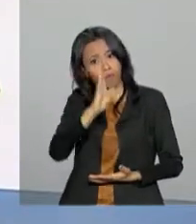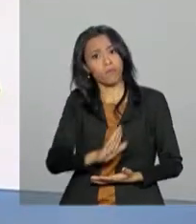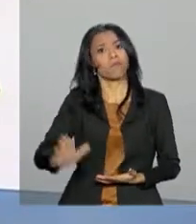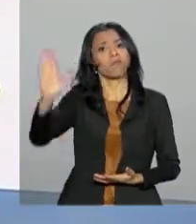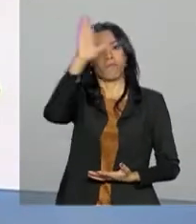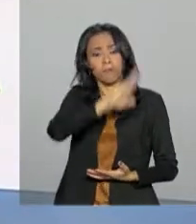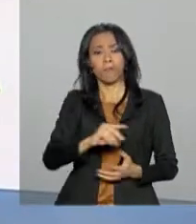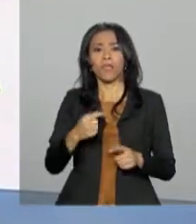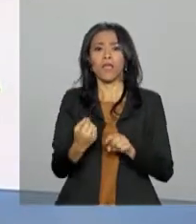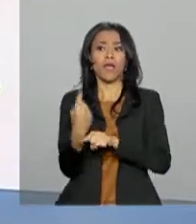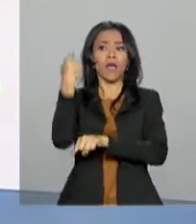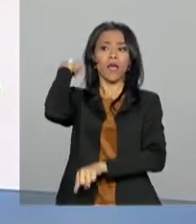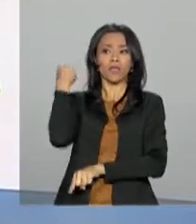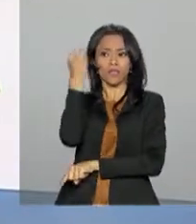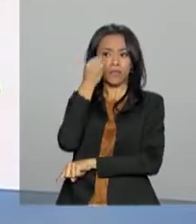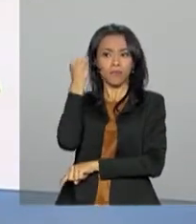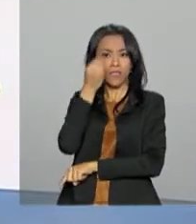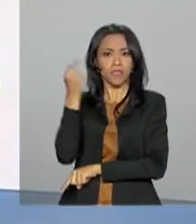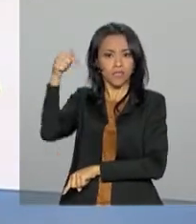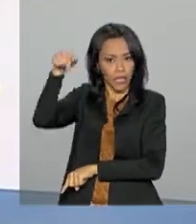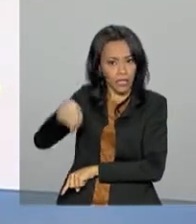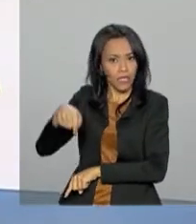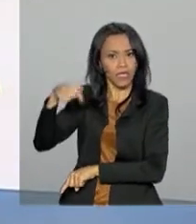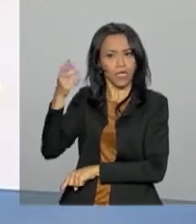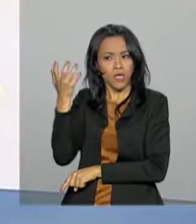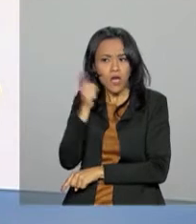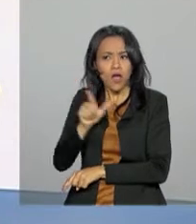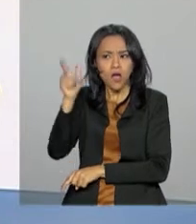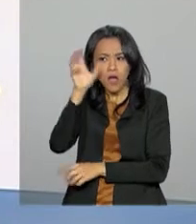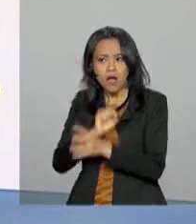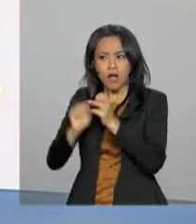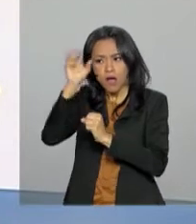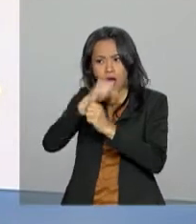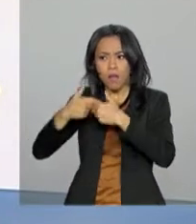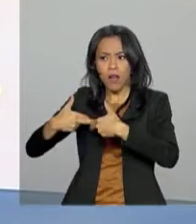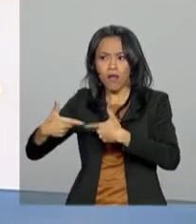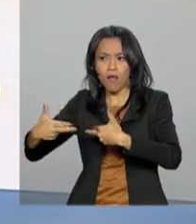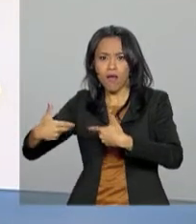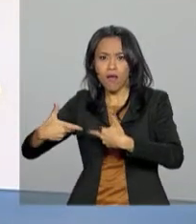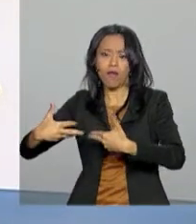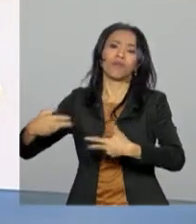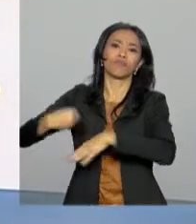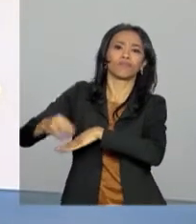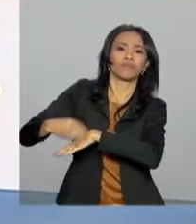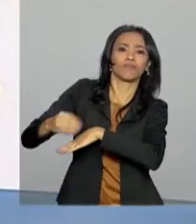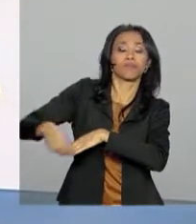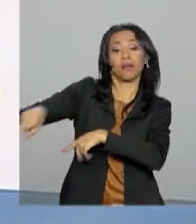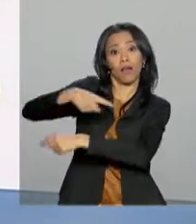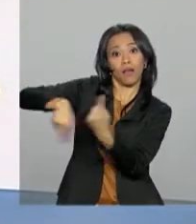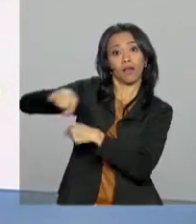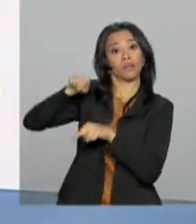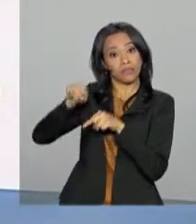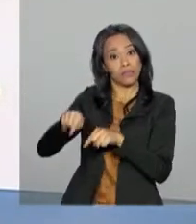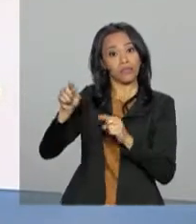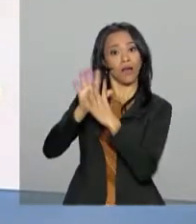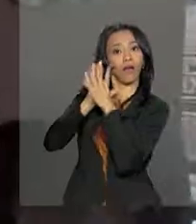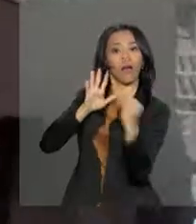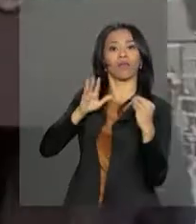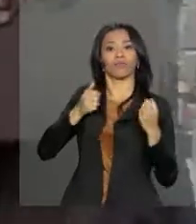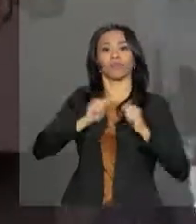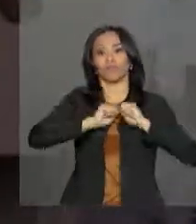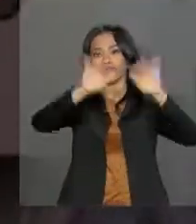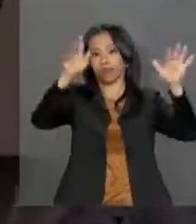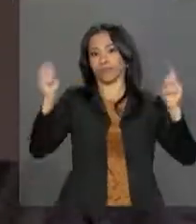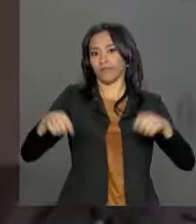experiências adotadas aqui, nós podemos influenciar bastante esse Sistema Único de Segurança Pública que está em gestação, que está começando agora.